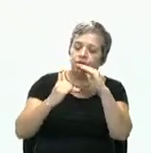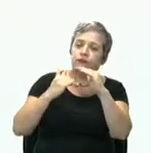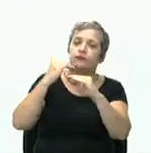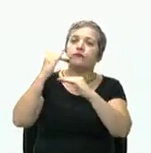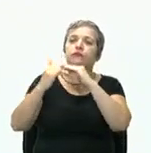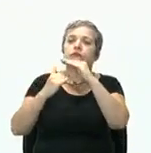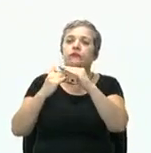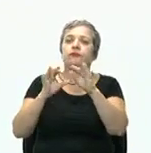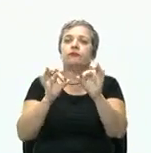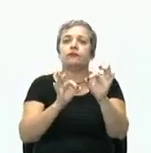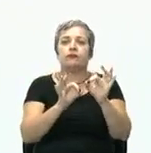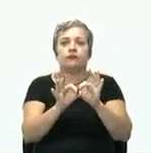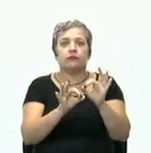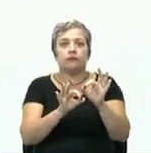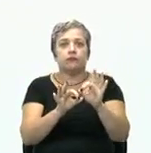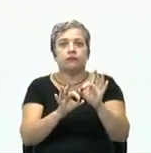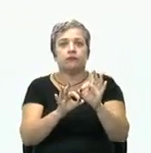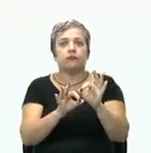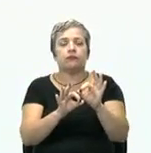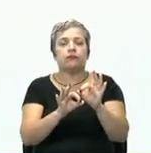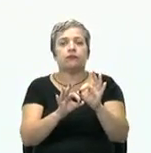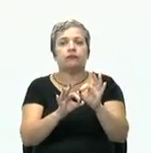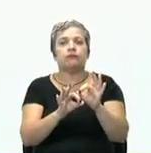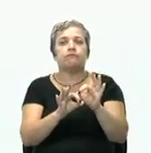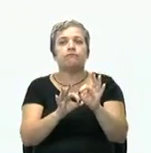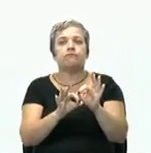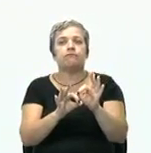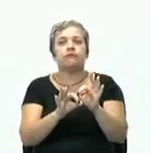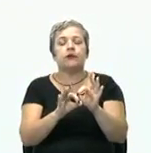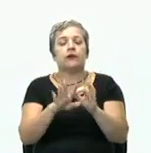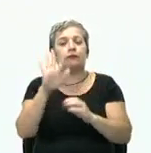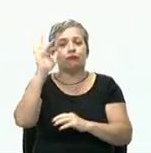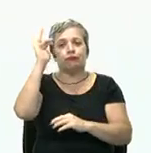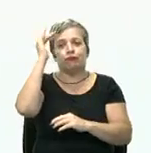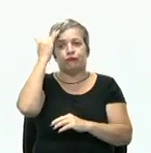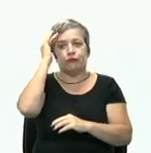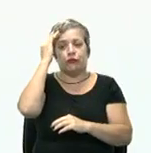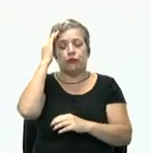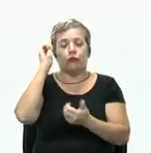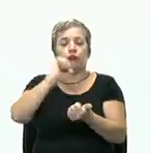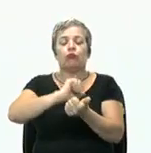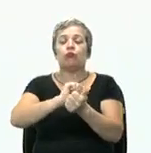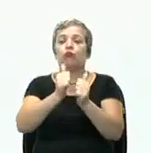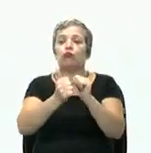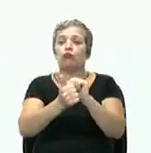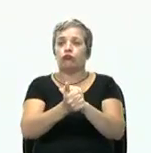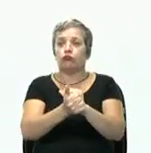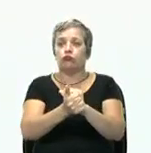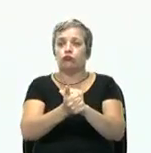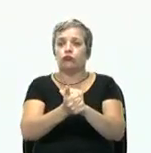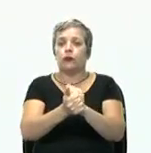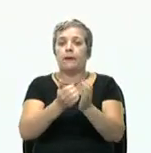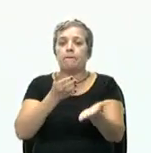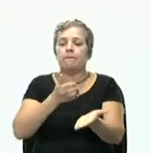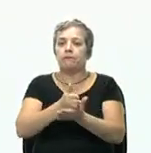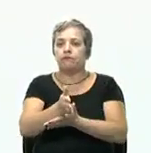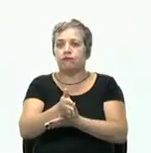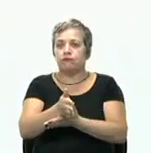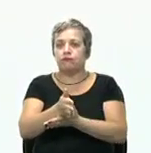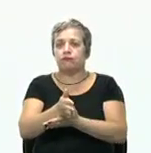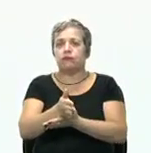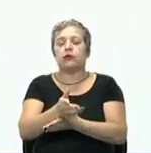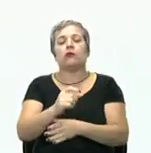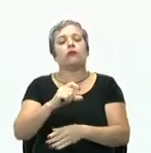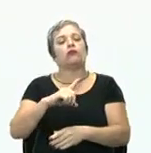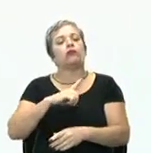organizacional compreensivo da adaptação por meio de aprovação. Então, eu vou